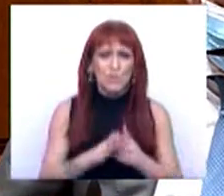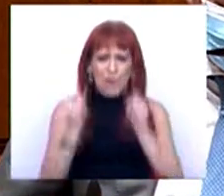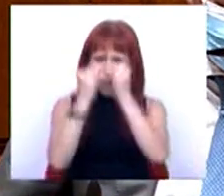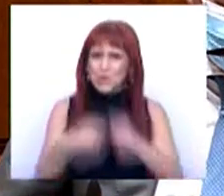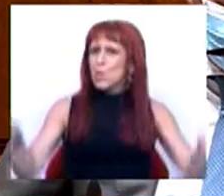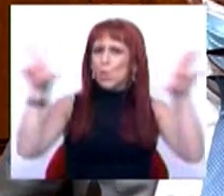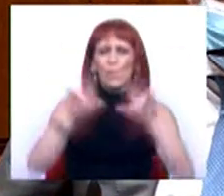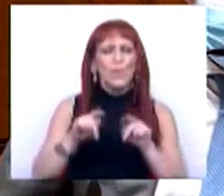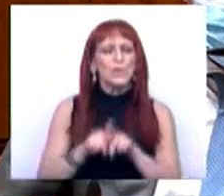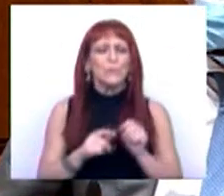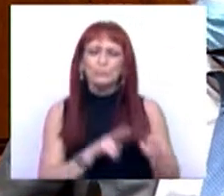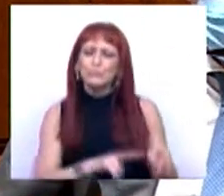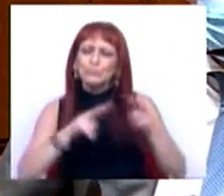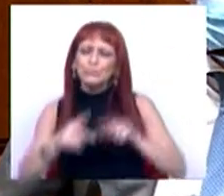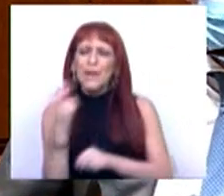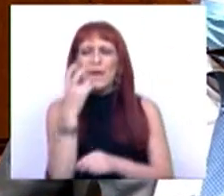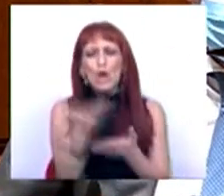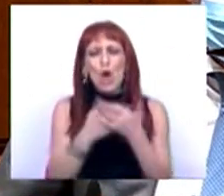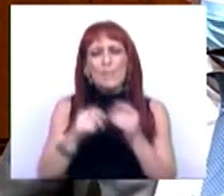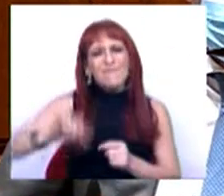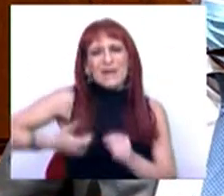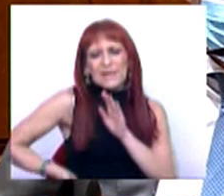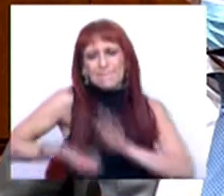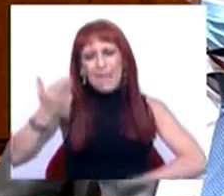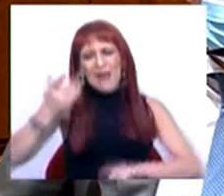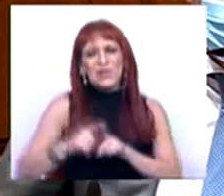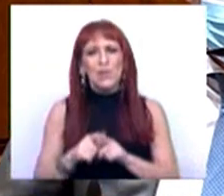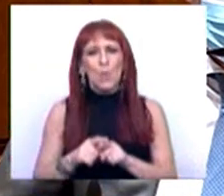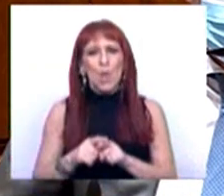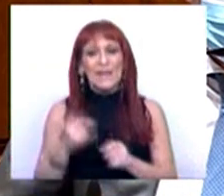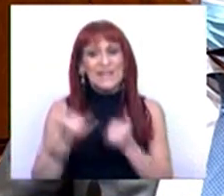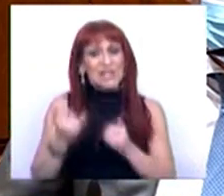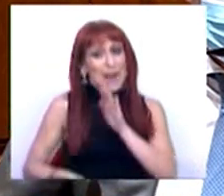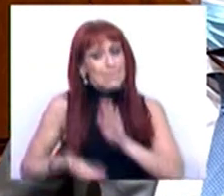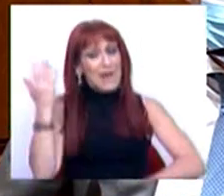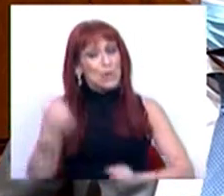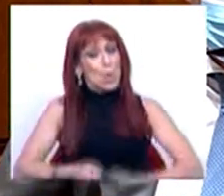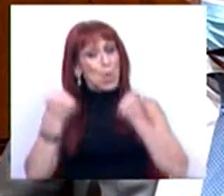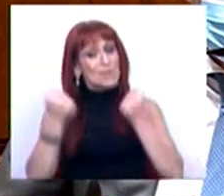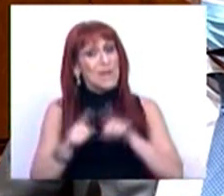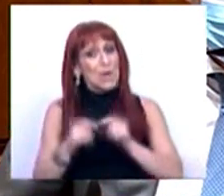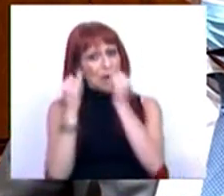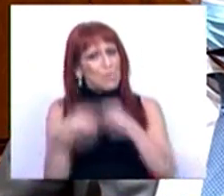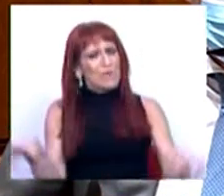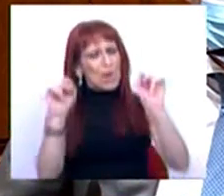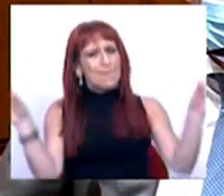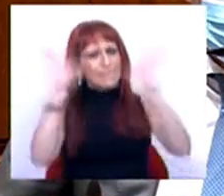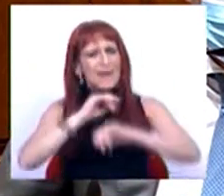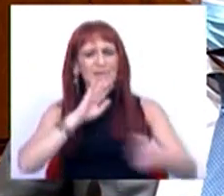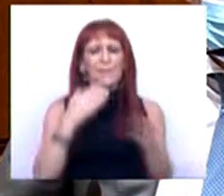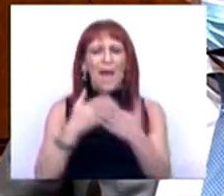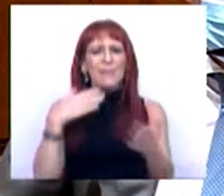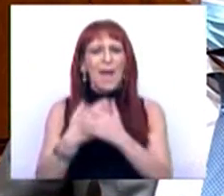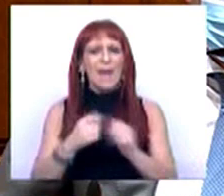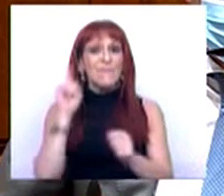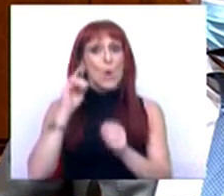inovação, na transição para uma economia mais verde, mais digital, capaz de ser mais inovadora e geradora